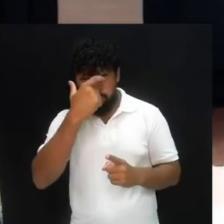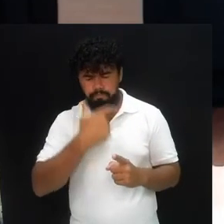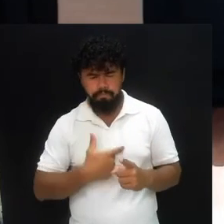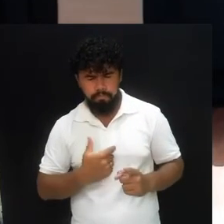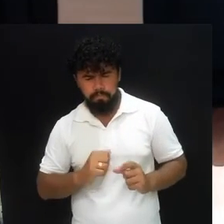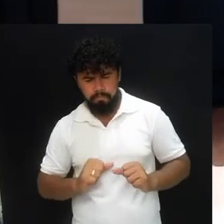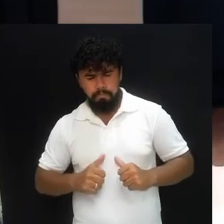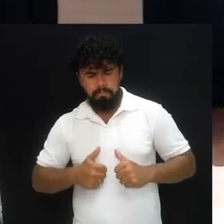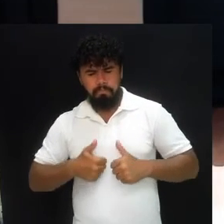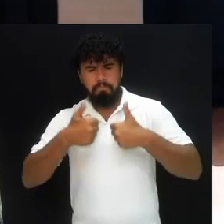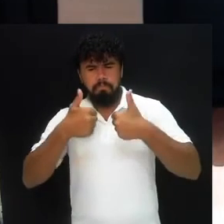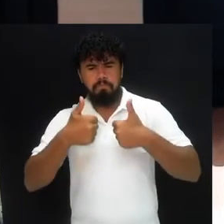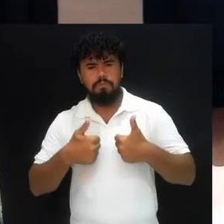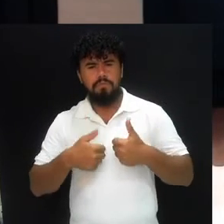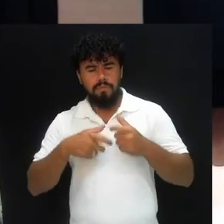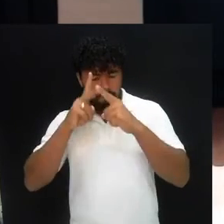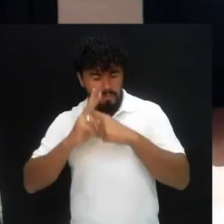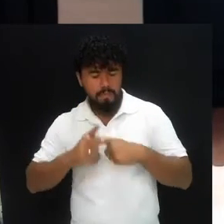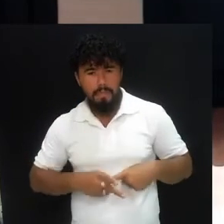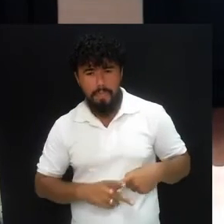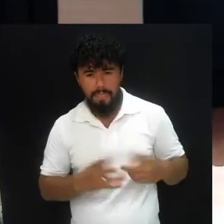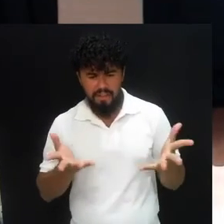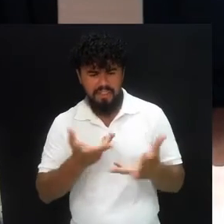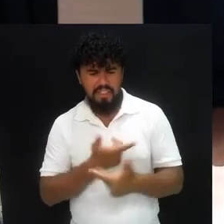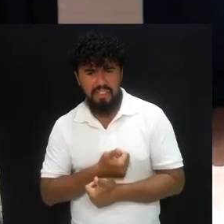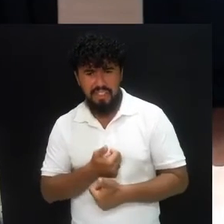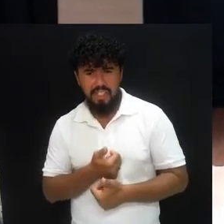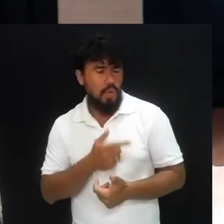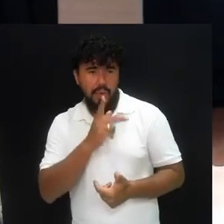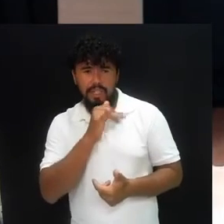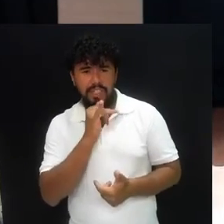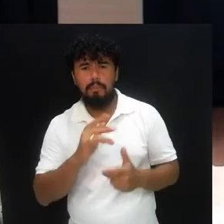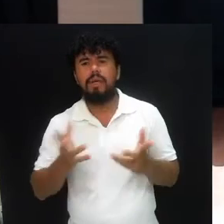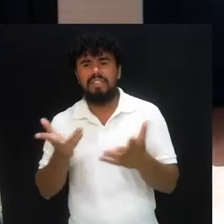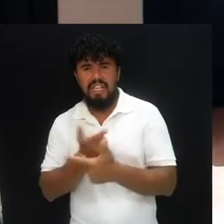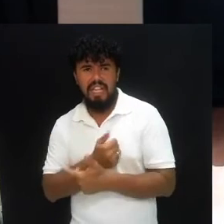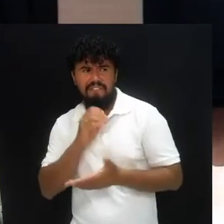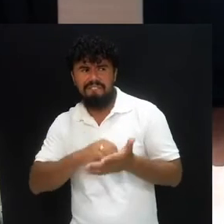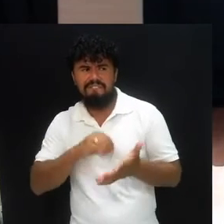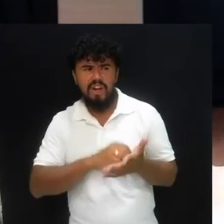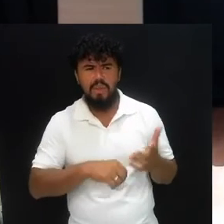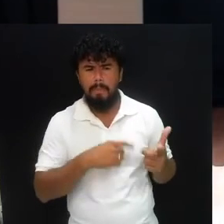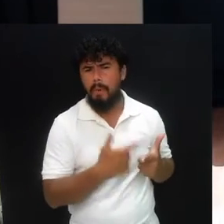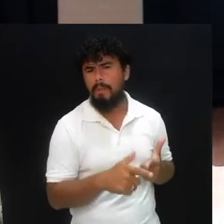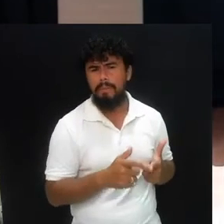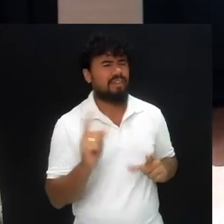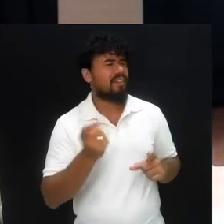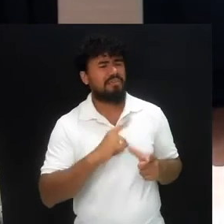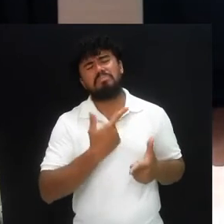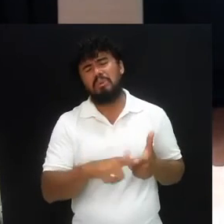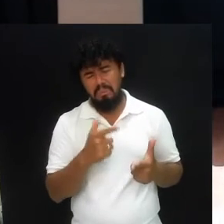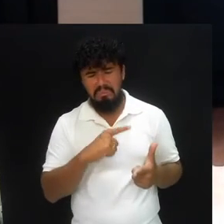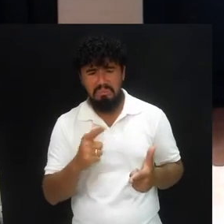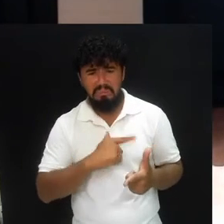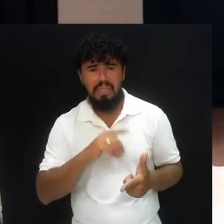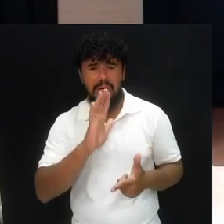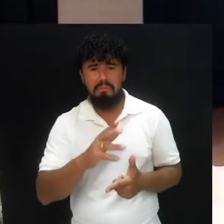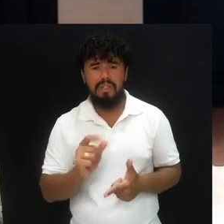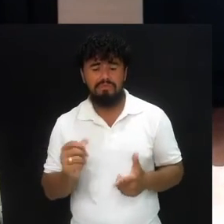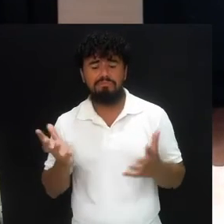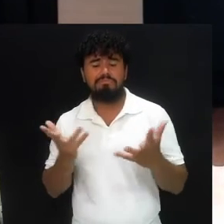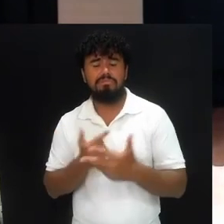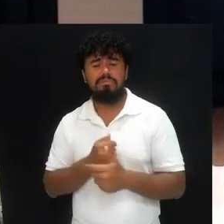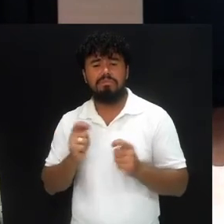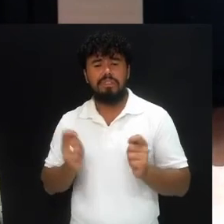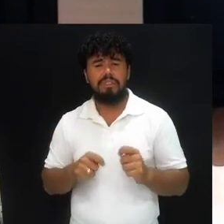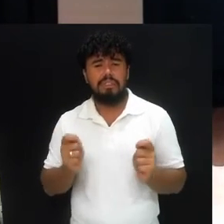nos aperfeiçoando. Excelência não é ausência de problema, ninguém disse que você não vai passar problema, mas é um novo estilo de vida, que não vai